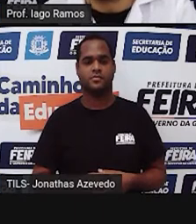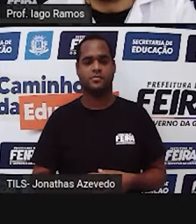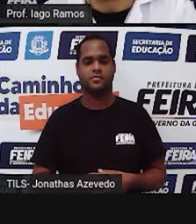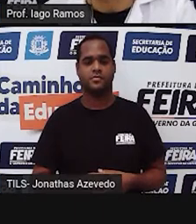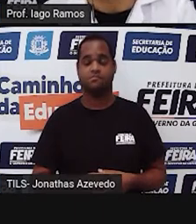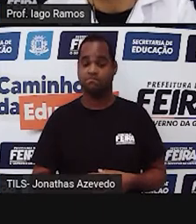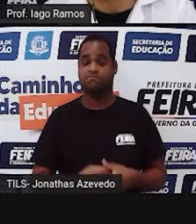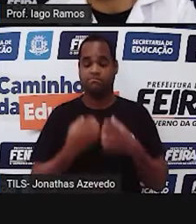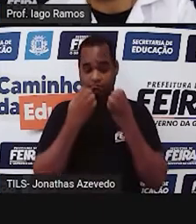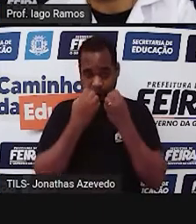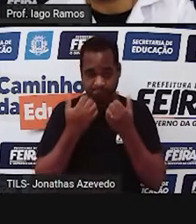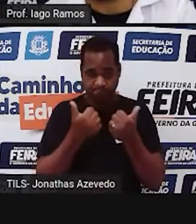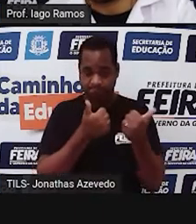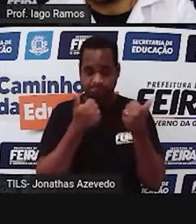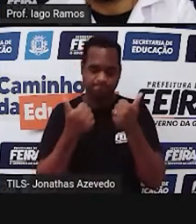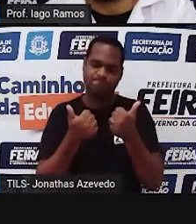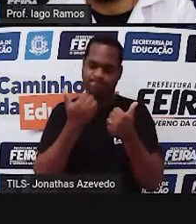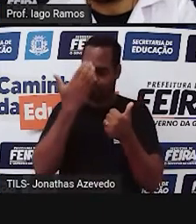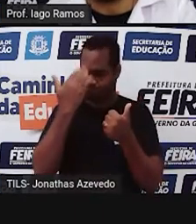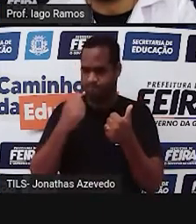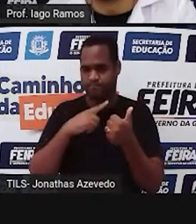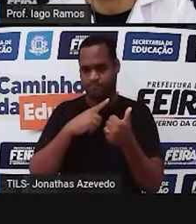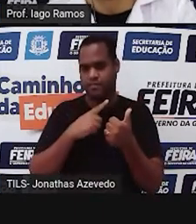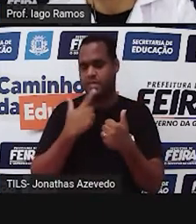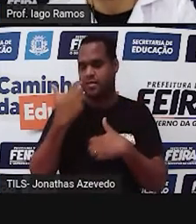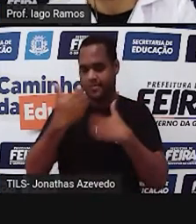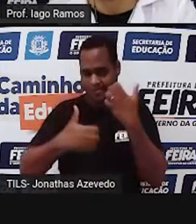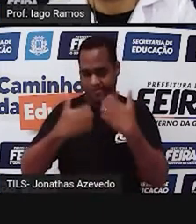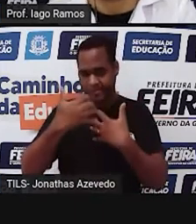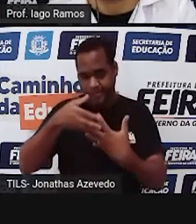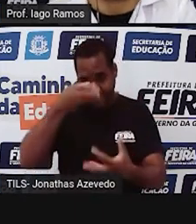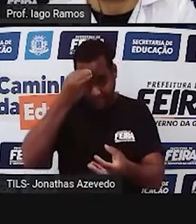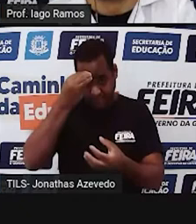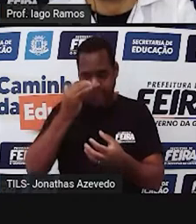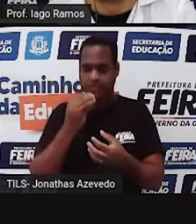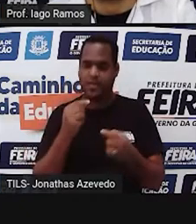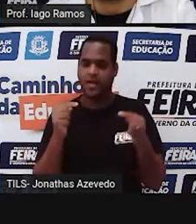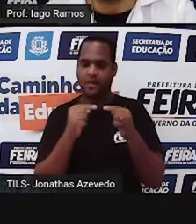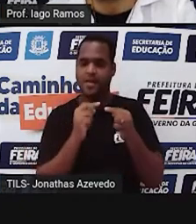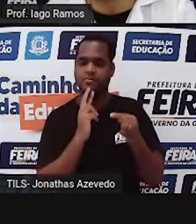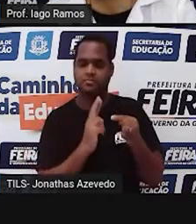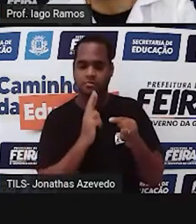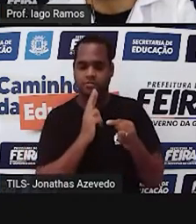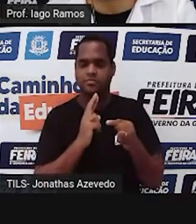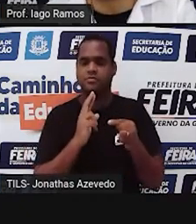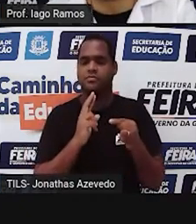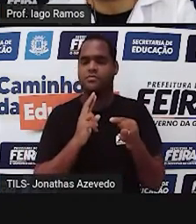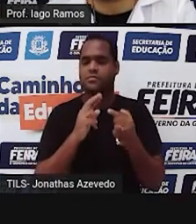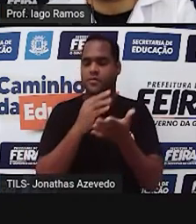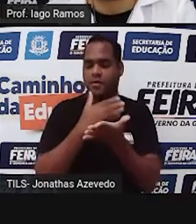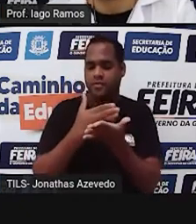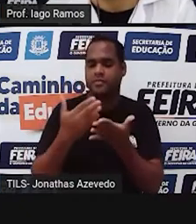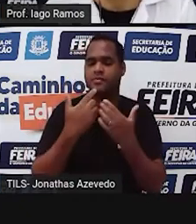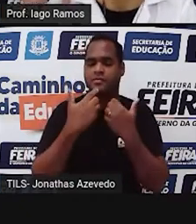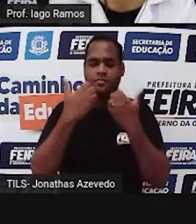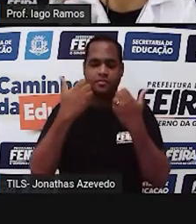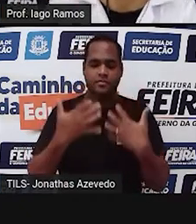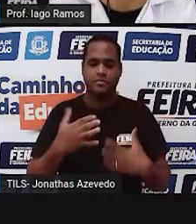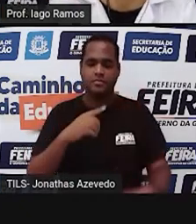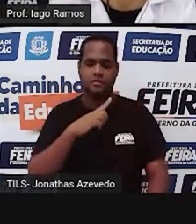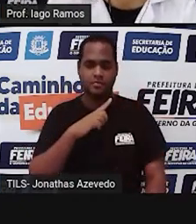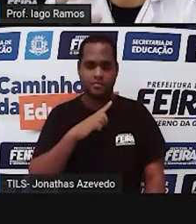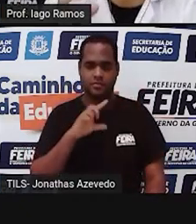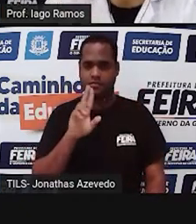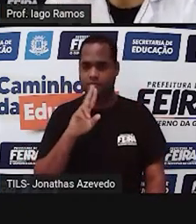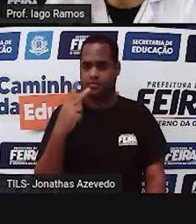Bom, você já deve ter falado aí, né? Registrado a sua resposta. Eu vou começar te dizendo o seguinte, olha o nome do